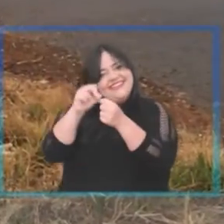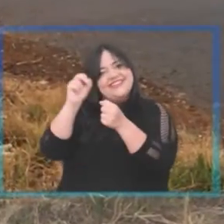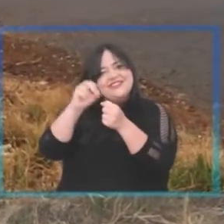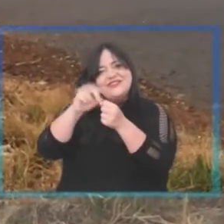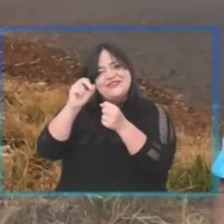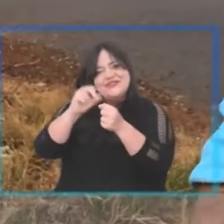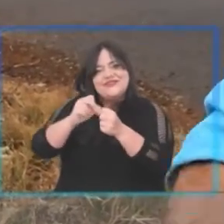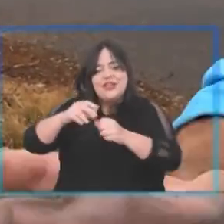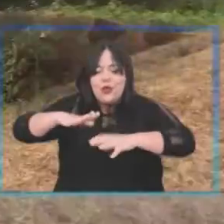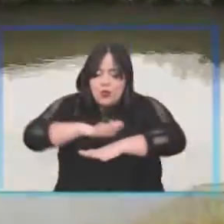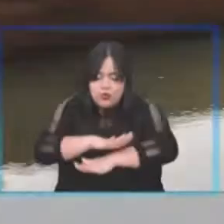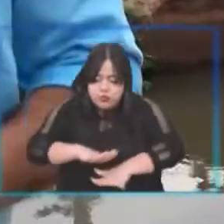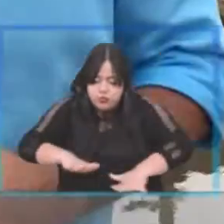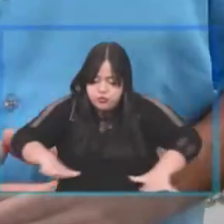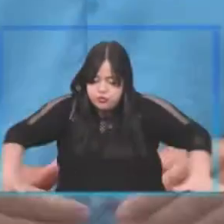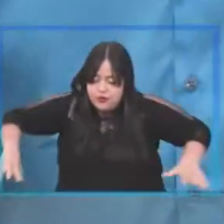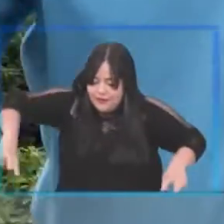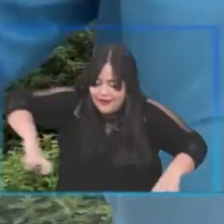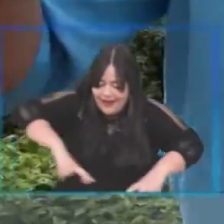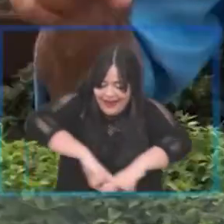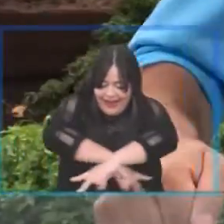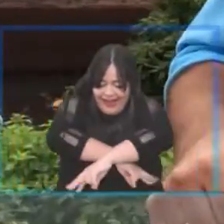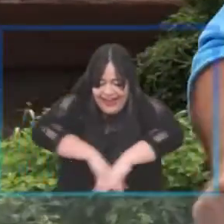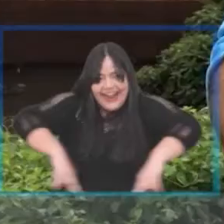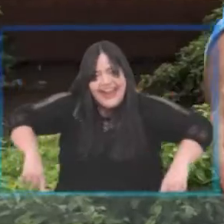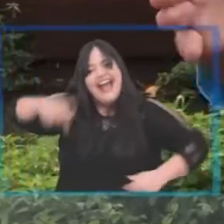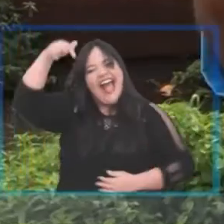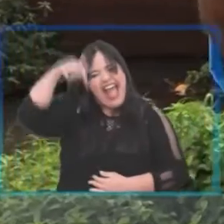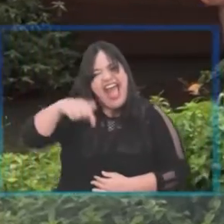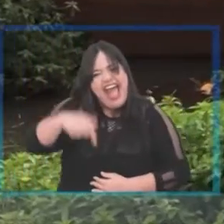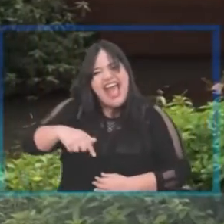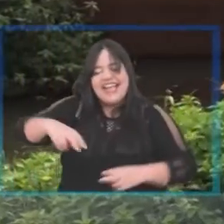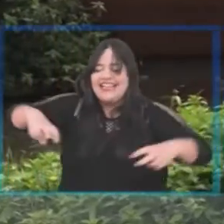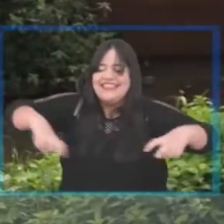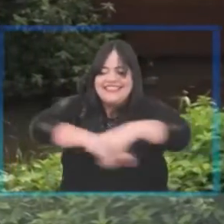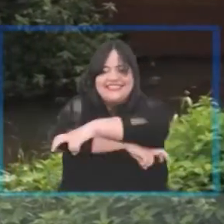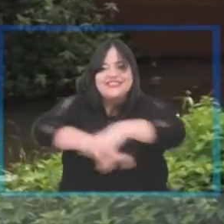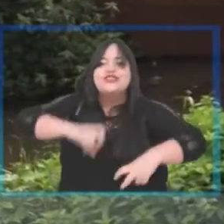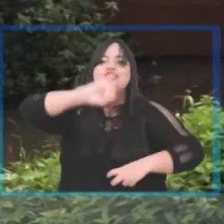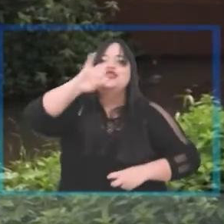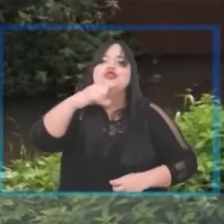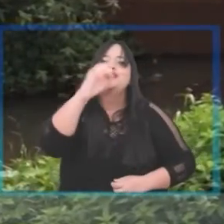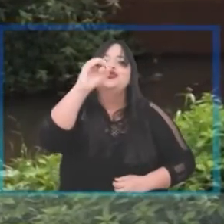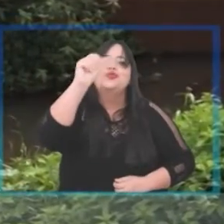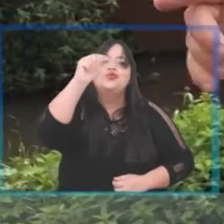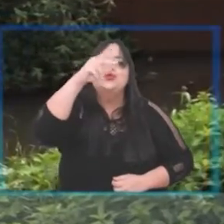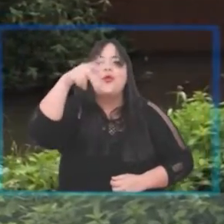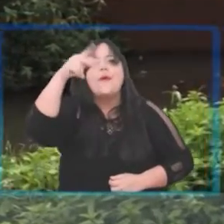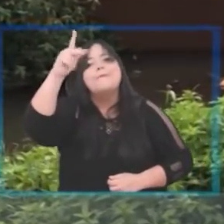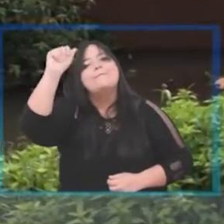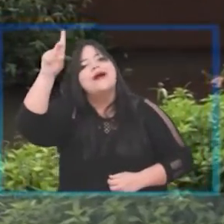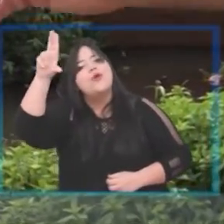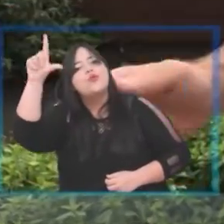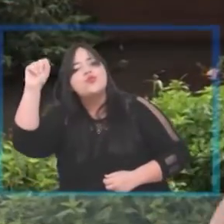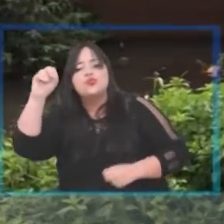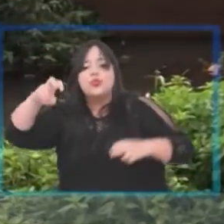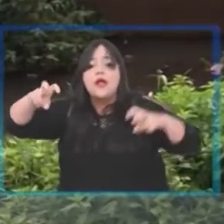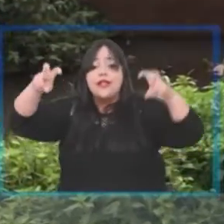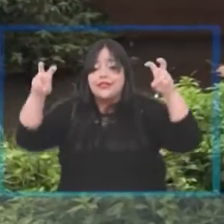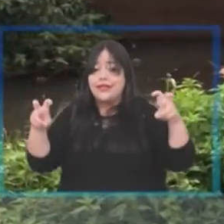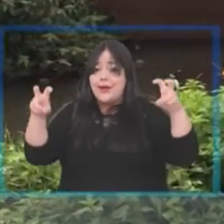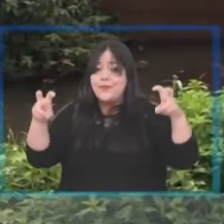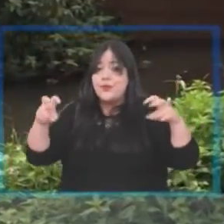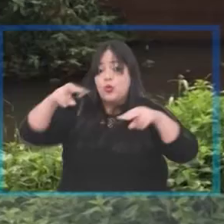fazer o calçamento. Aqui na Avenida João Paulo II, nas pontes,